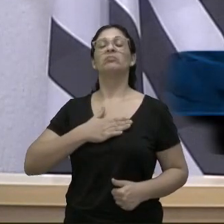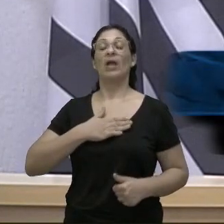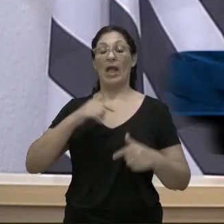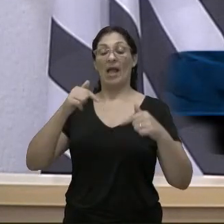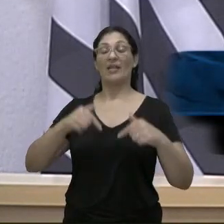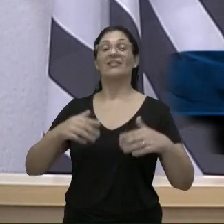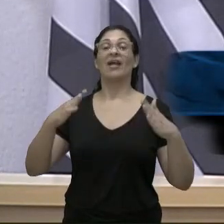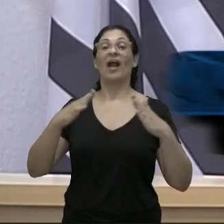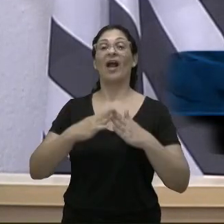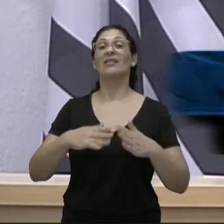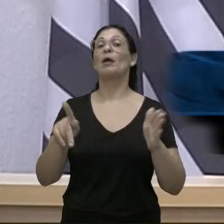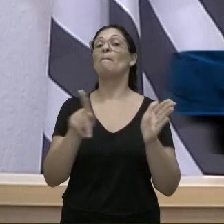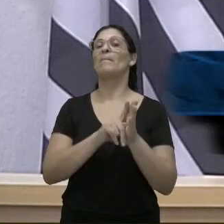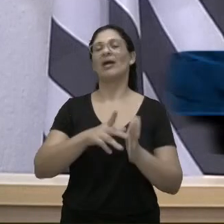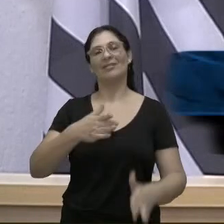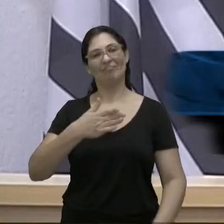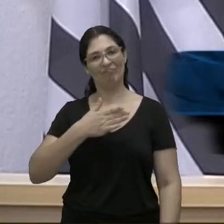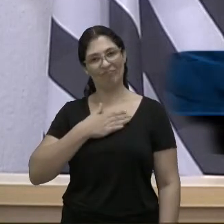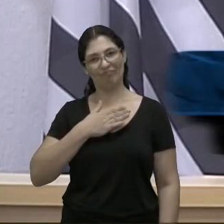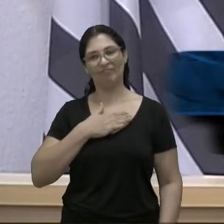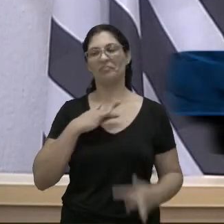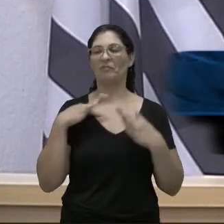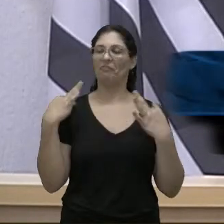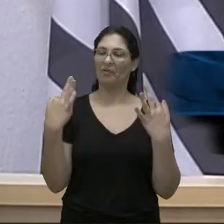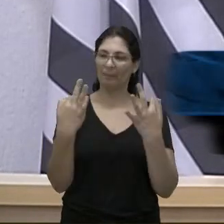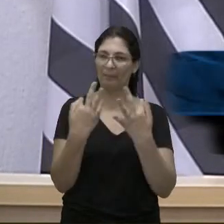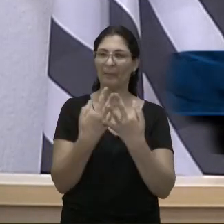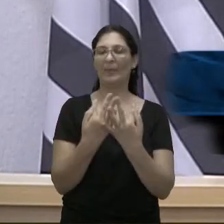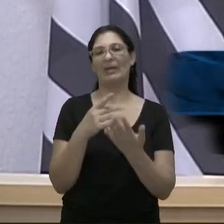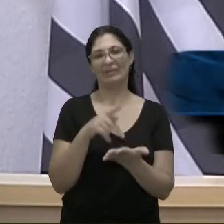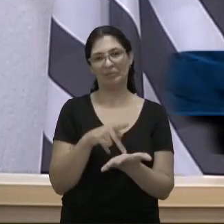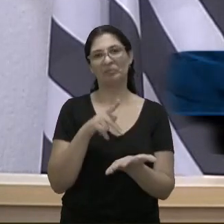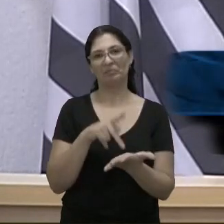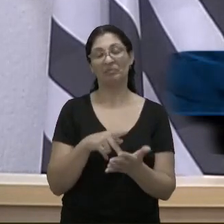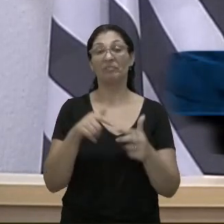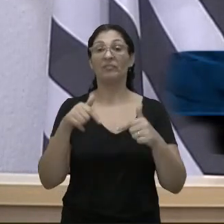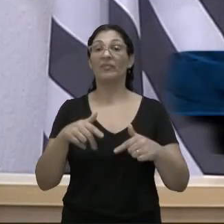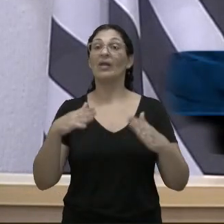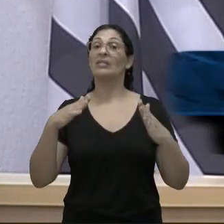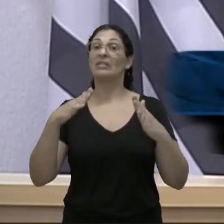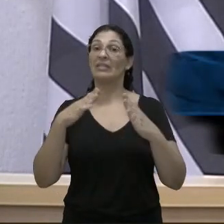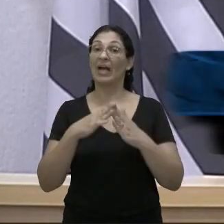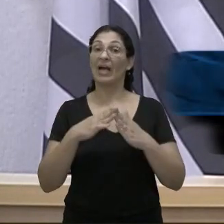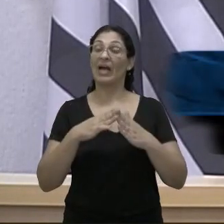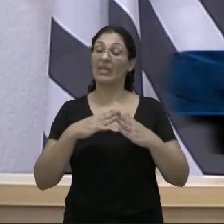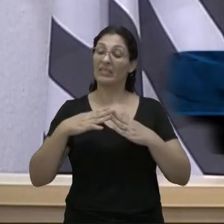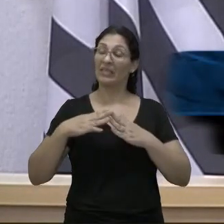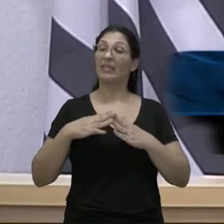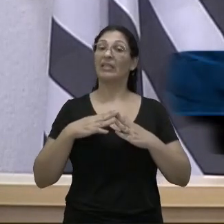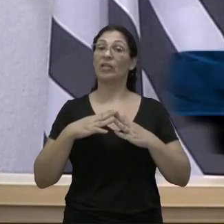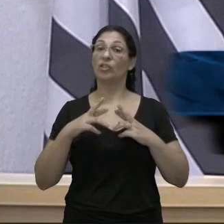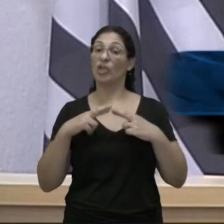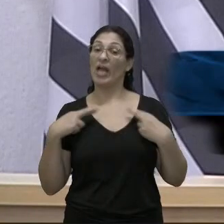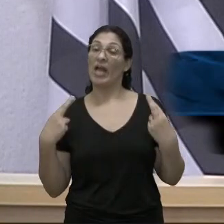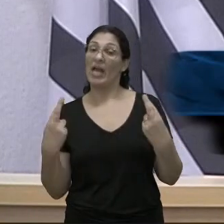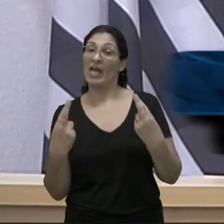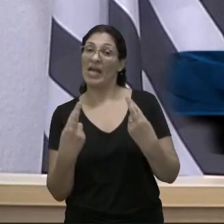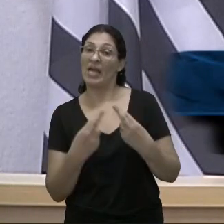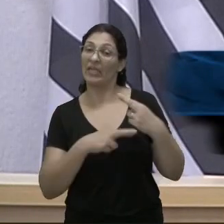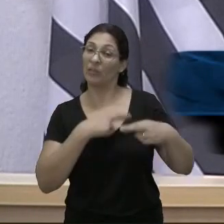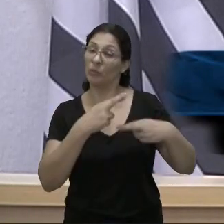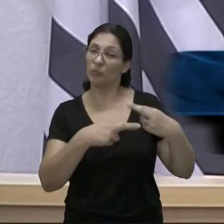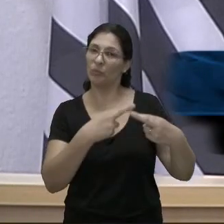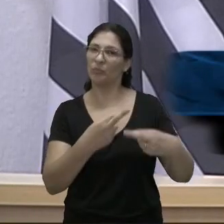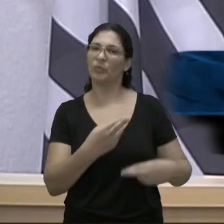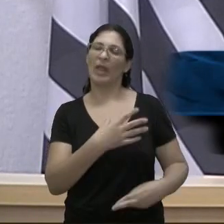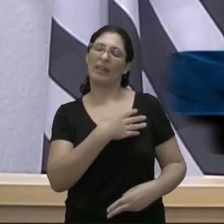essa residência pertence à minha família. Essa residência vai ficar de herança para os meus netos, para os meus